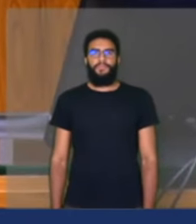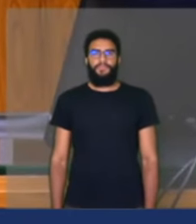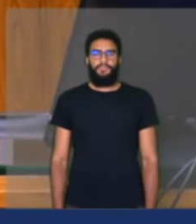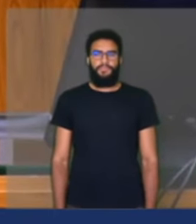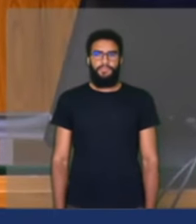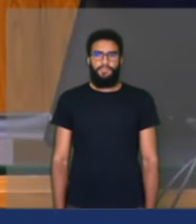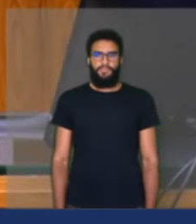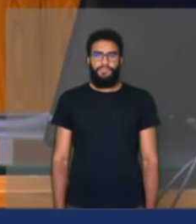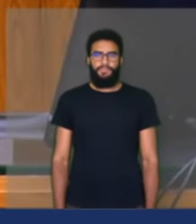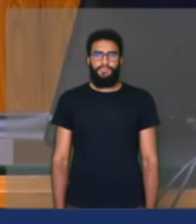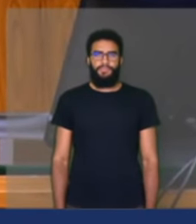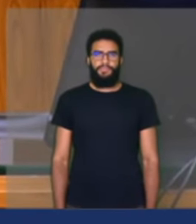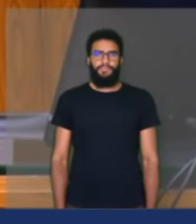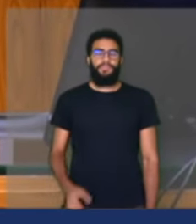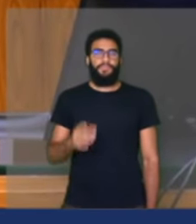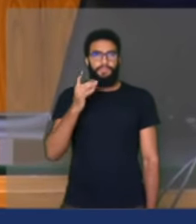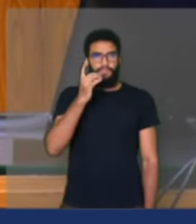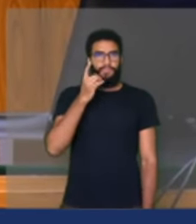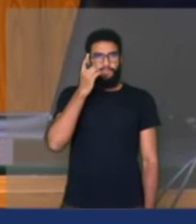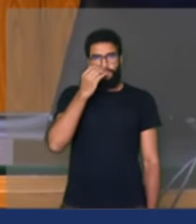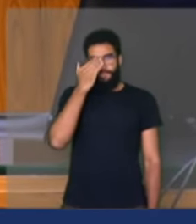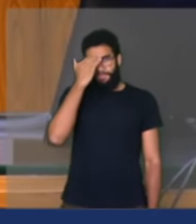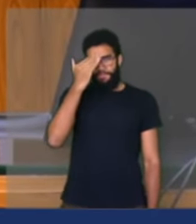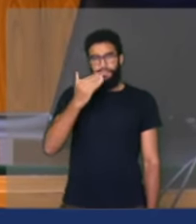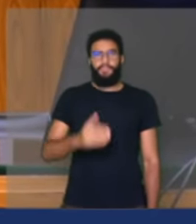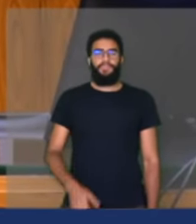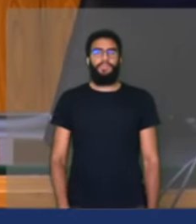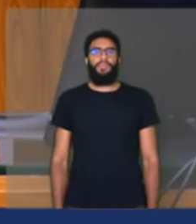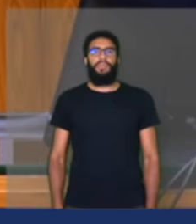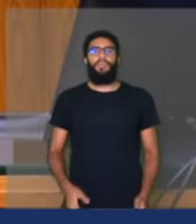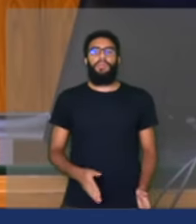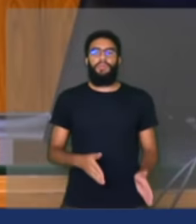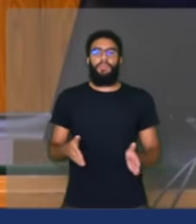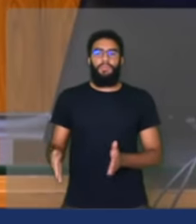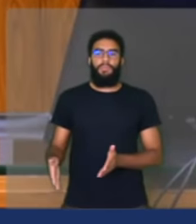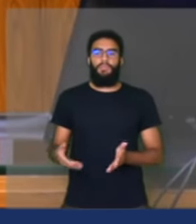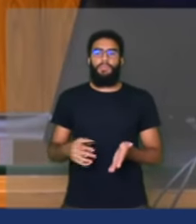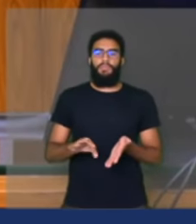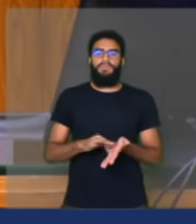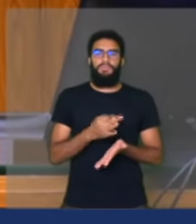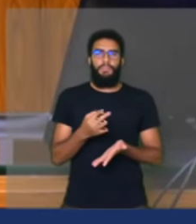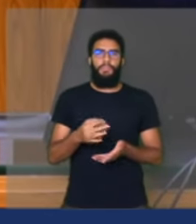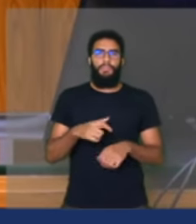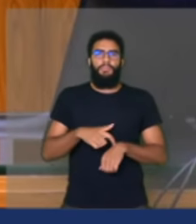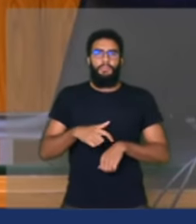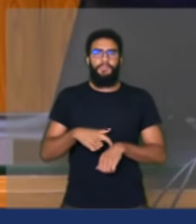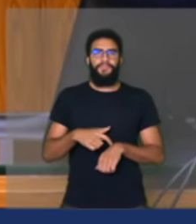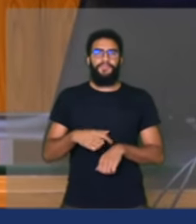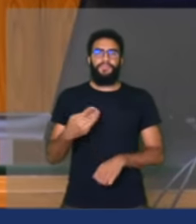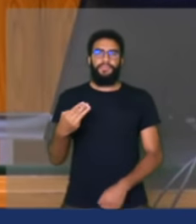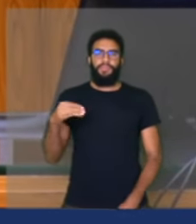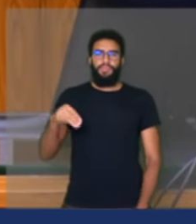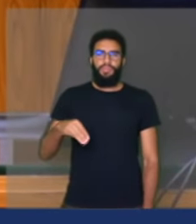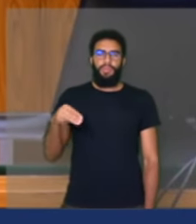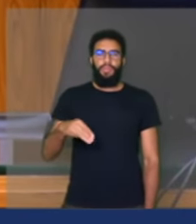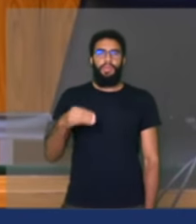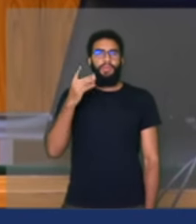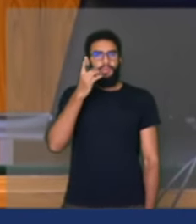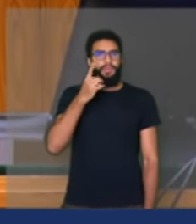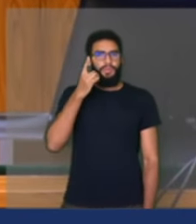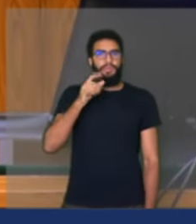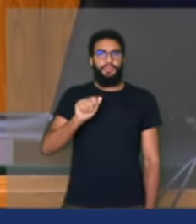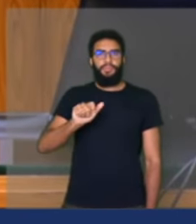Muito obrigado, deputado Pompeu de Matos. Próxima oradora inscrita, pelo prazo de três minutos, deputada Alice Portugal.